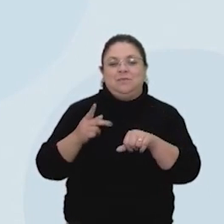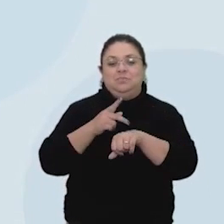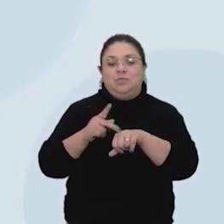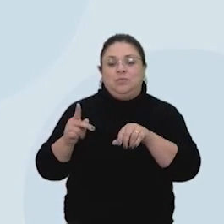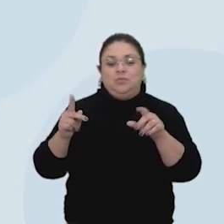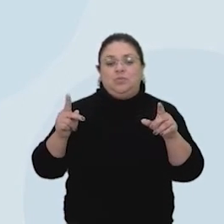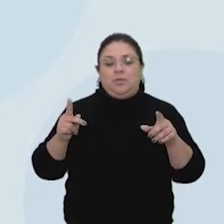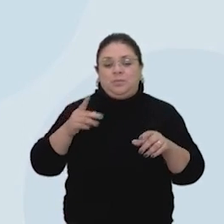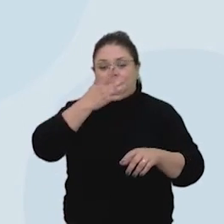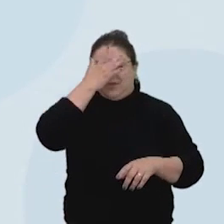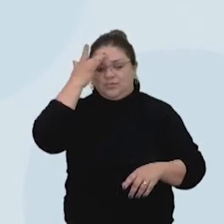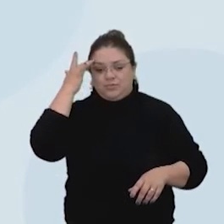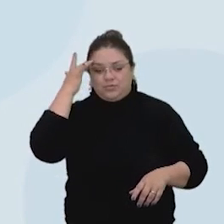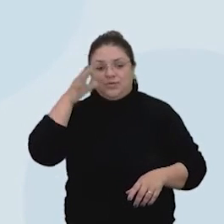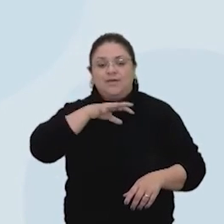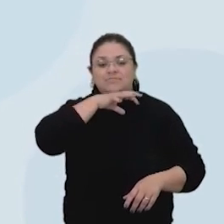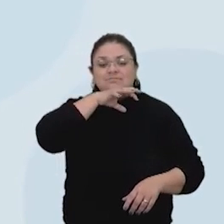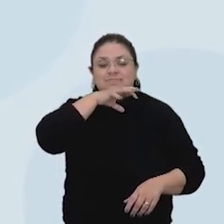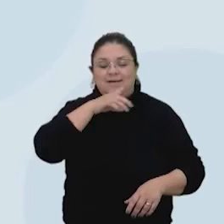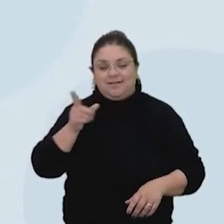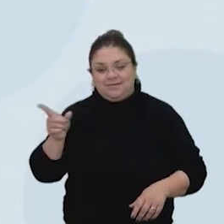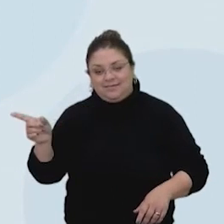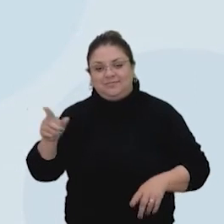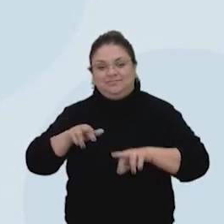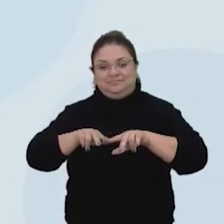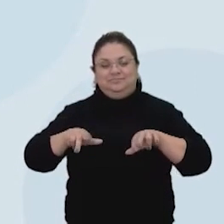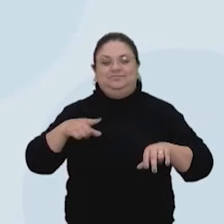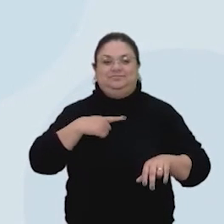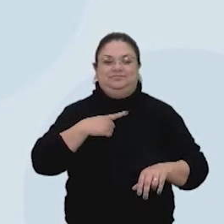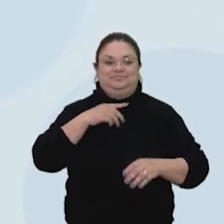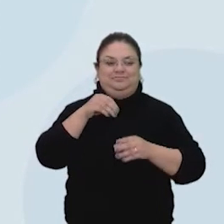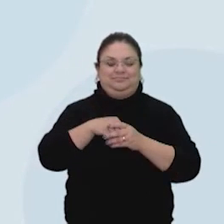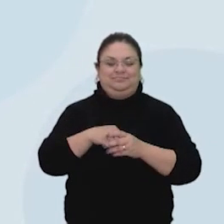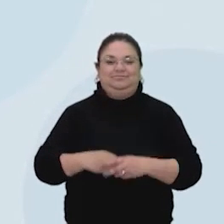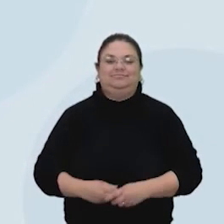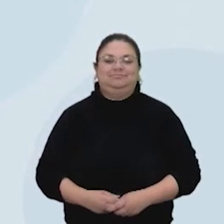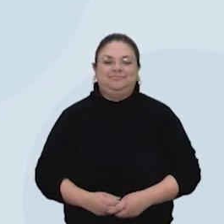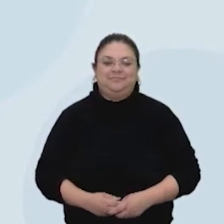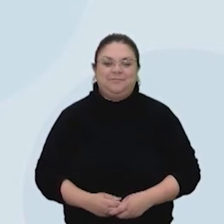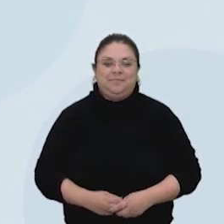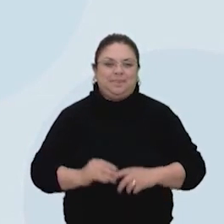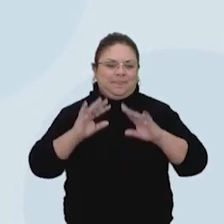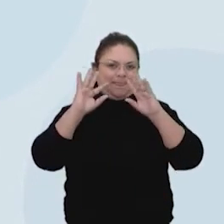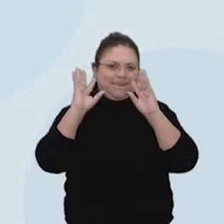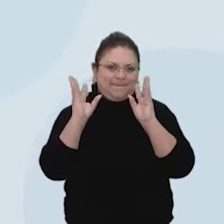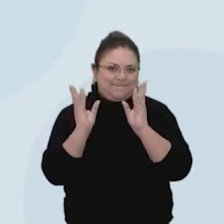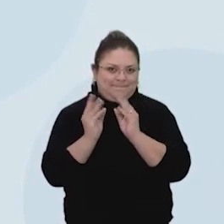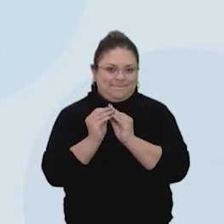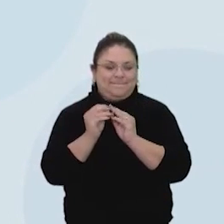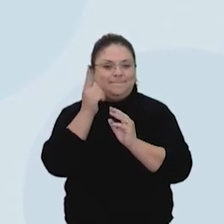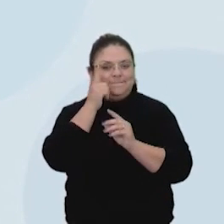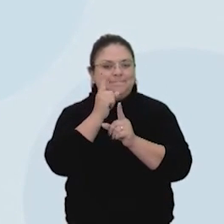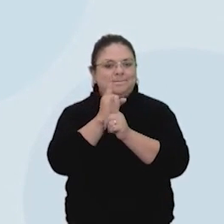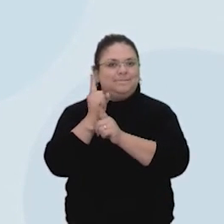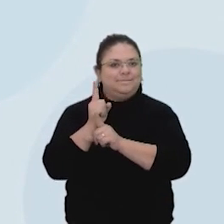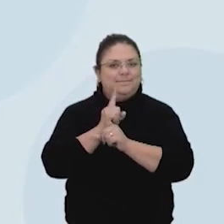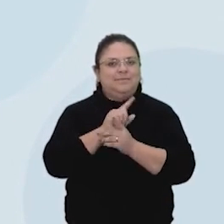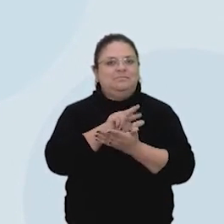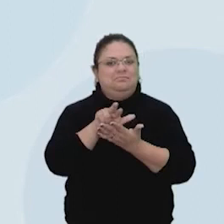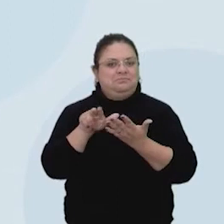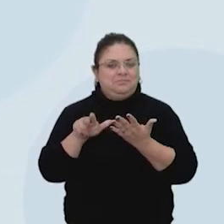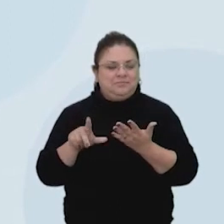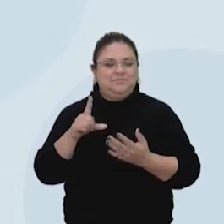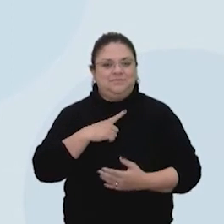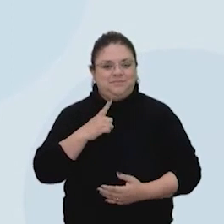animais, orgânico. Então, para a leitura formal, a gente conseguiu observar vários elementos.